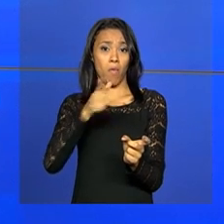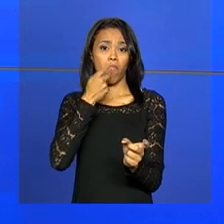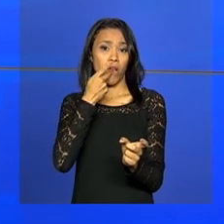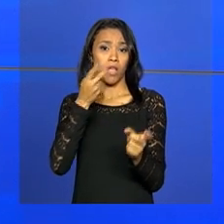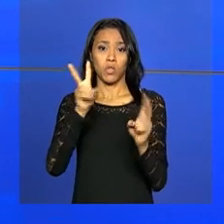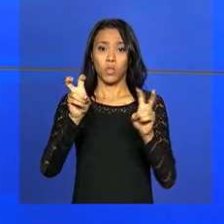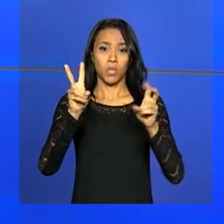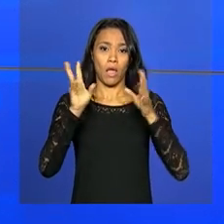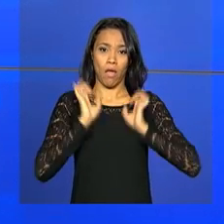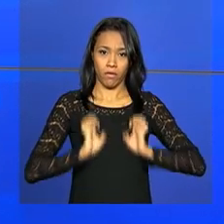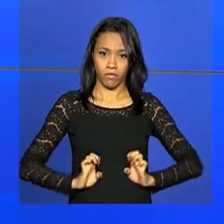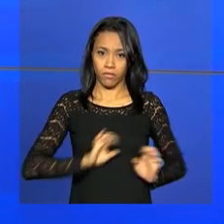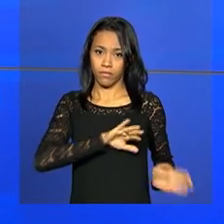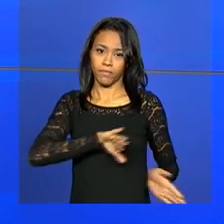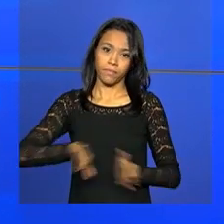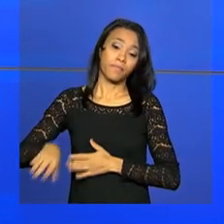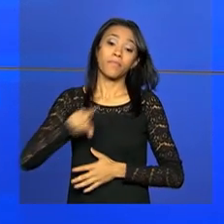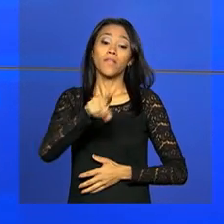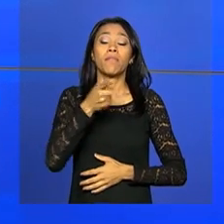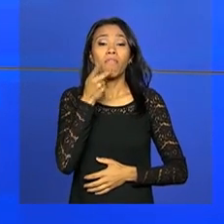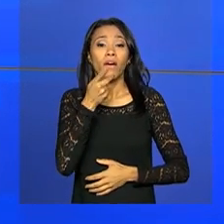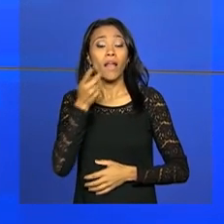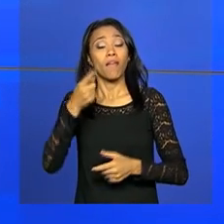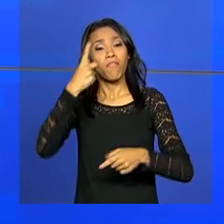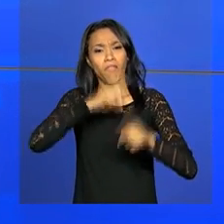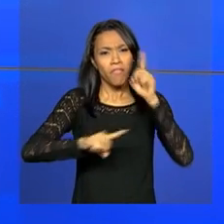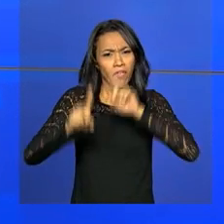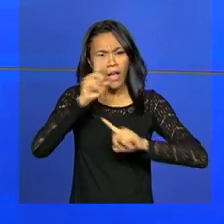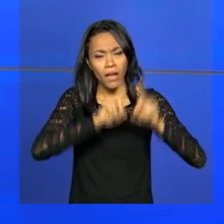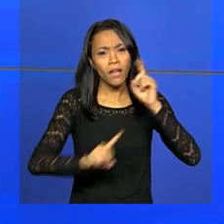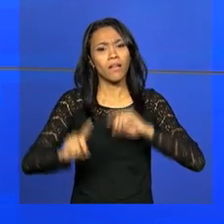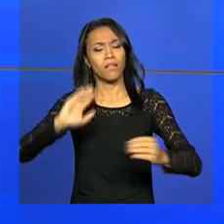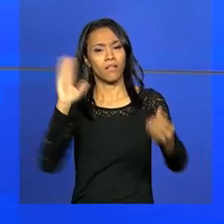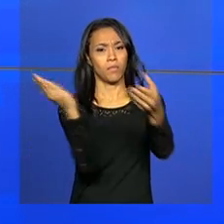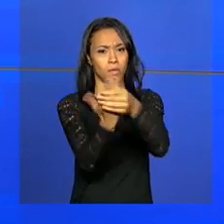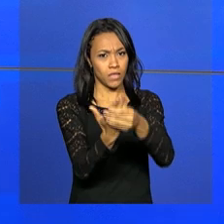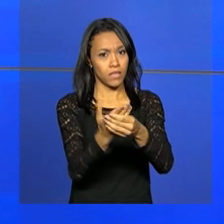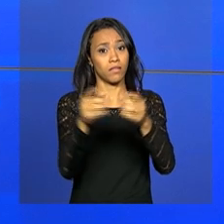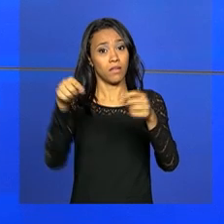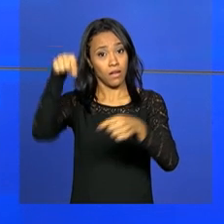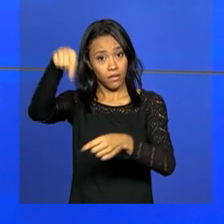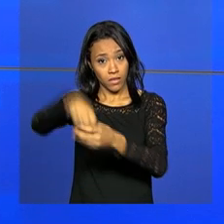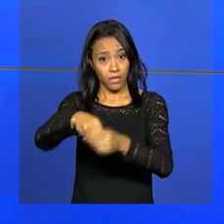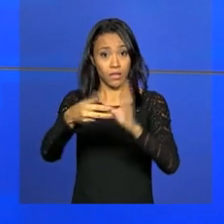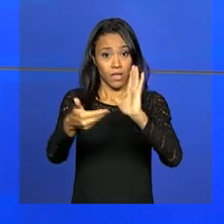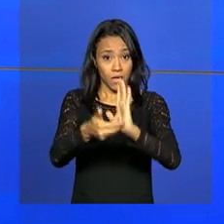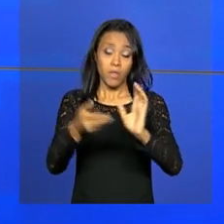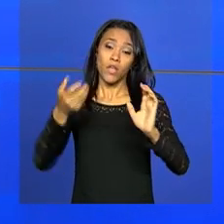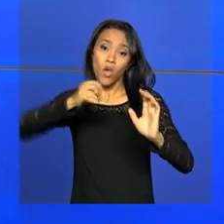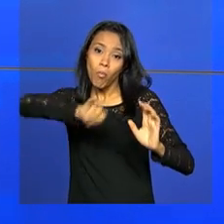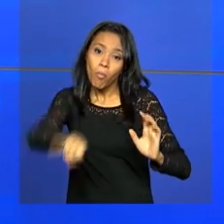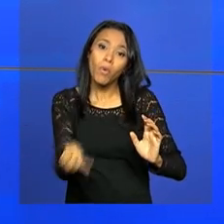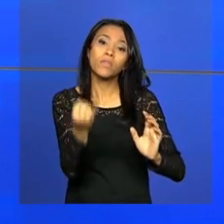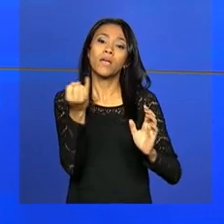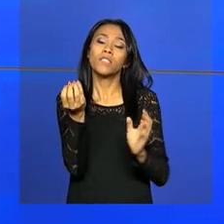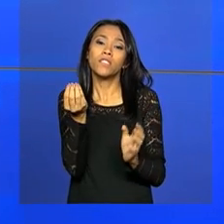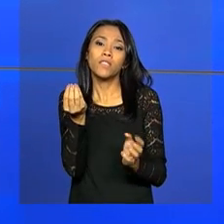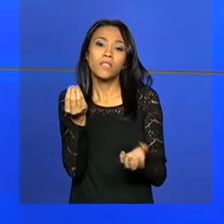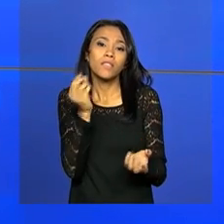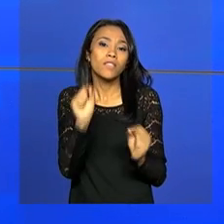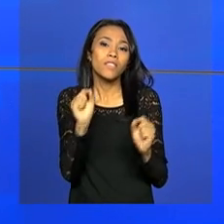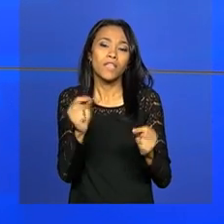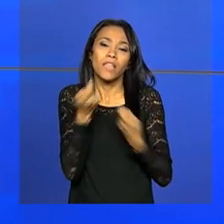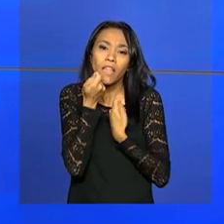E apontar as falhas do processo aprovado na Câmara dos Deputados e ter a oportunidade de apresentar a defesa da presidenta